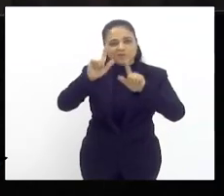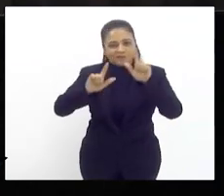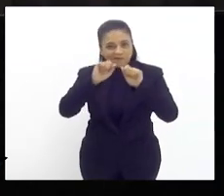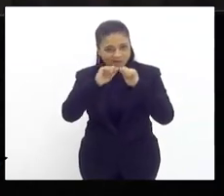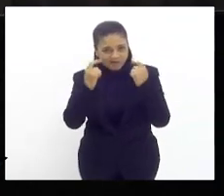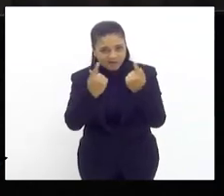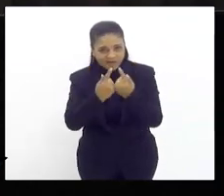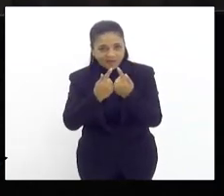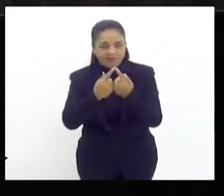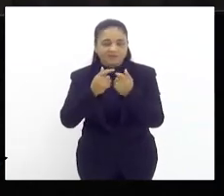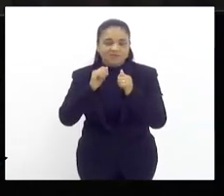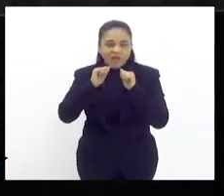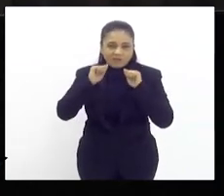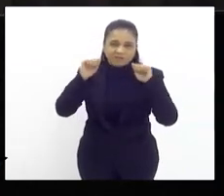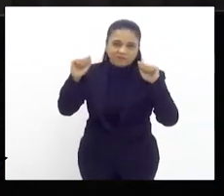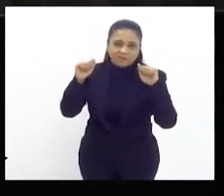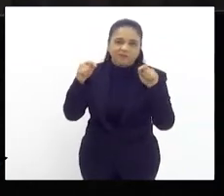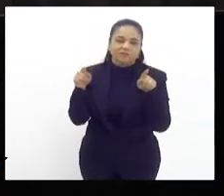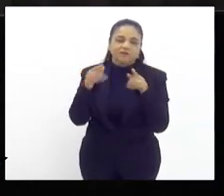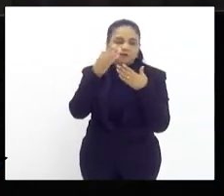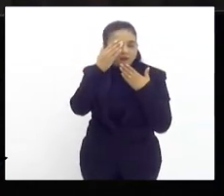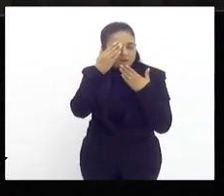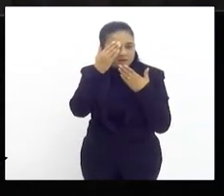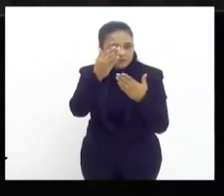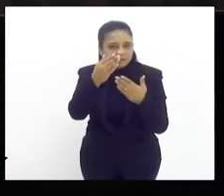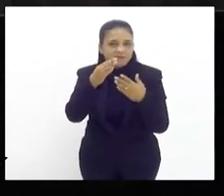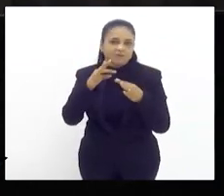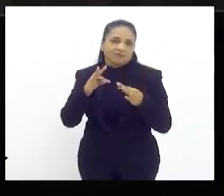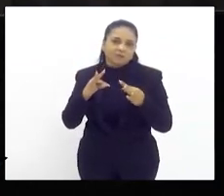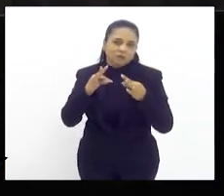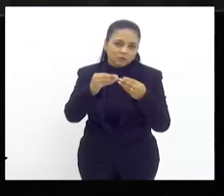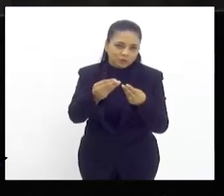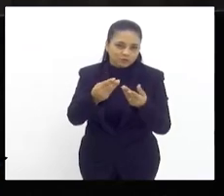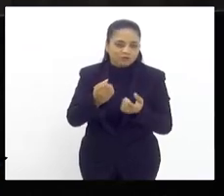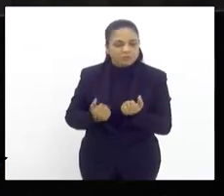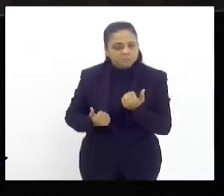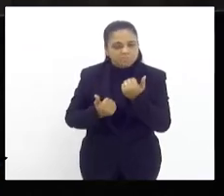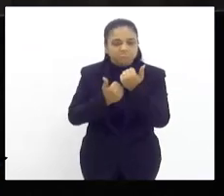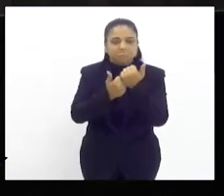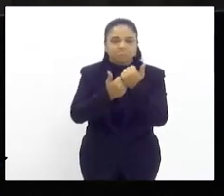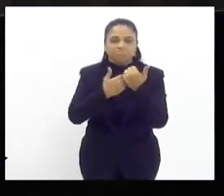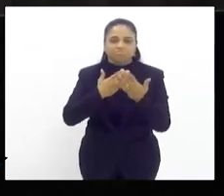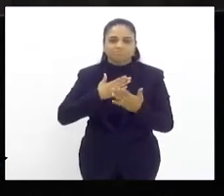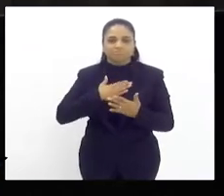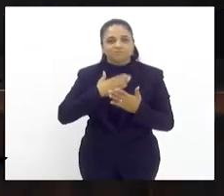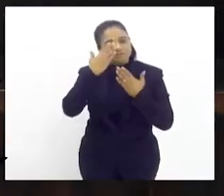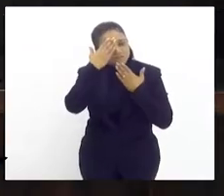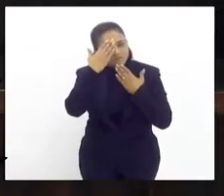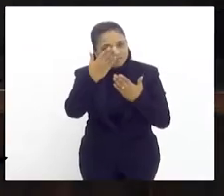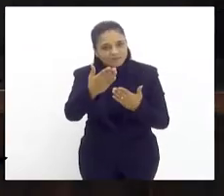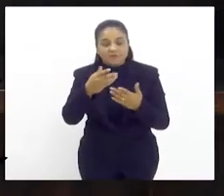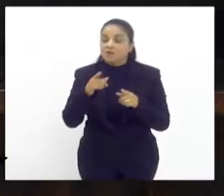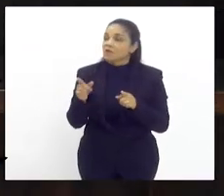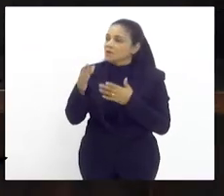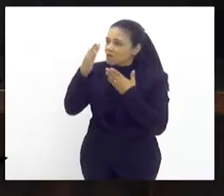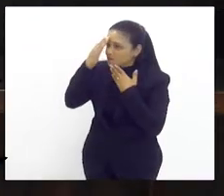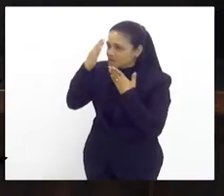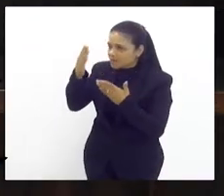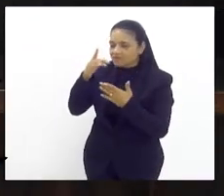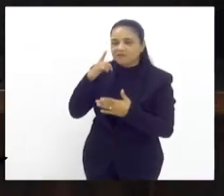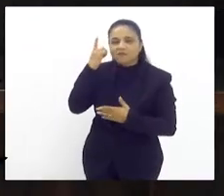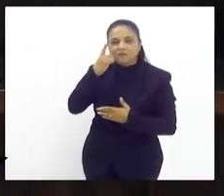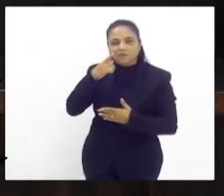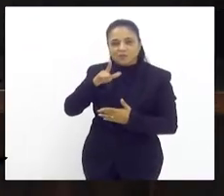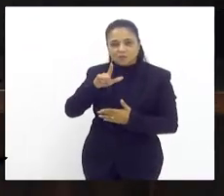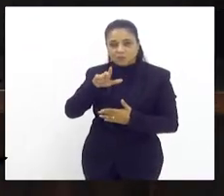muito a minha assessoria e agradecer também a defensoria pública que deu todo o suporte necessário. Obrigado. Muito obrigado, deputada Lucinha.